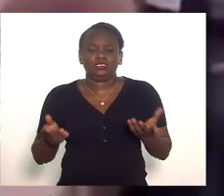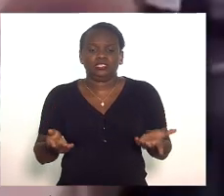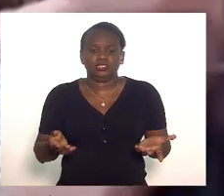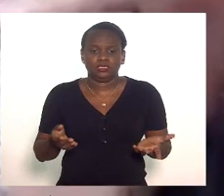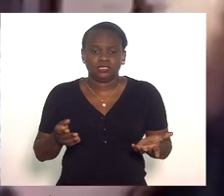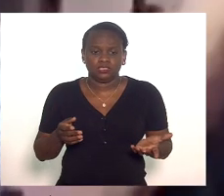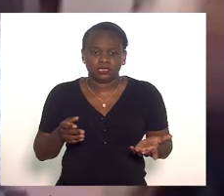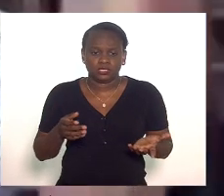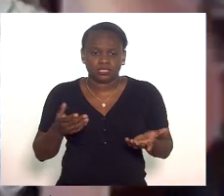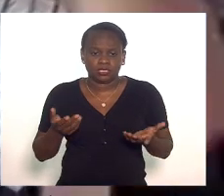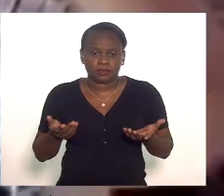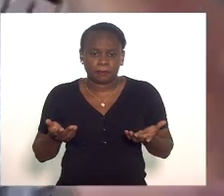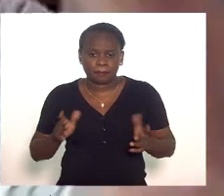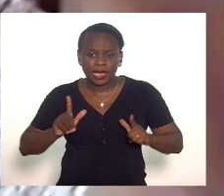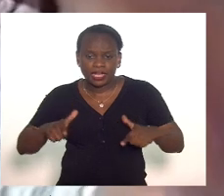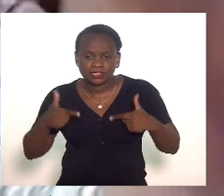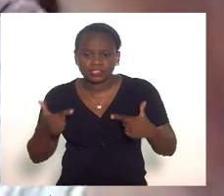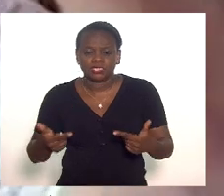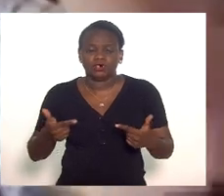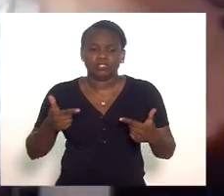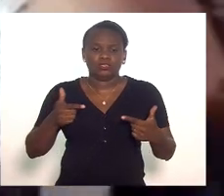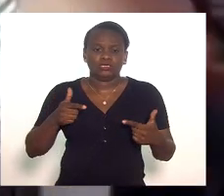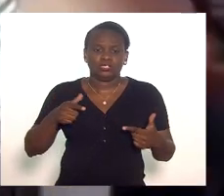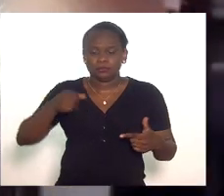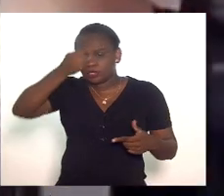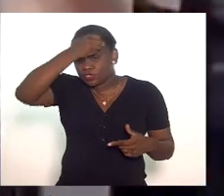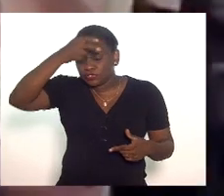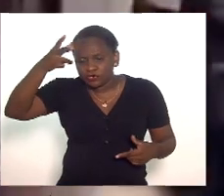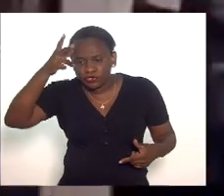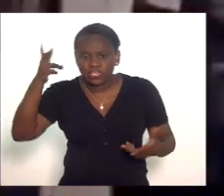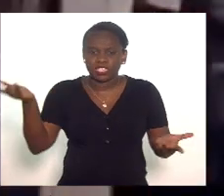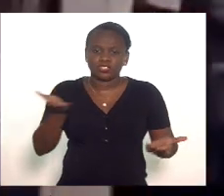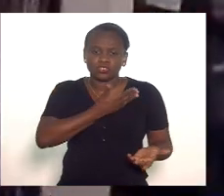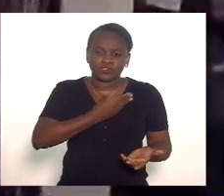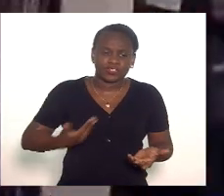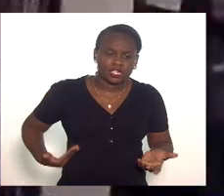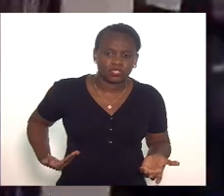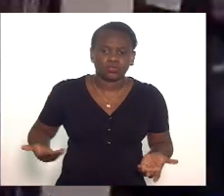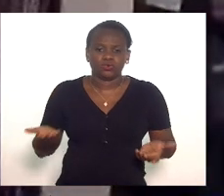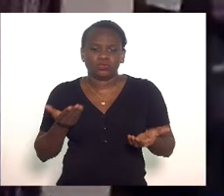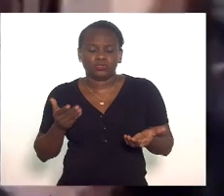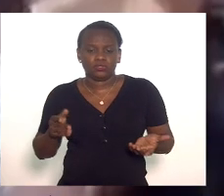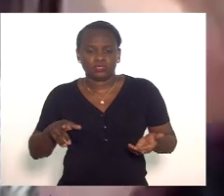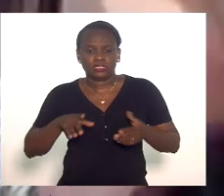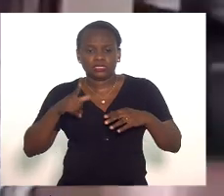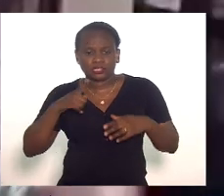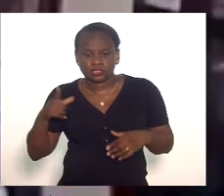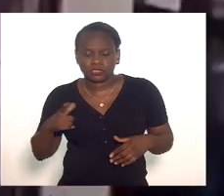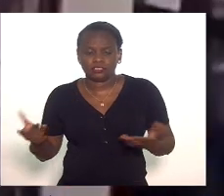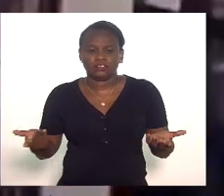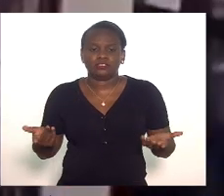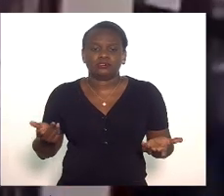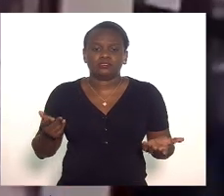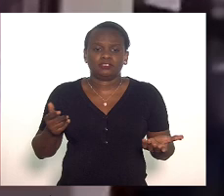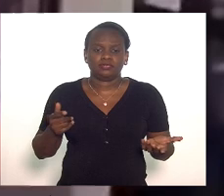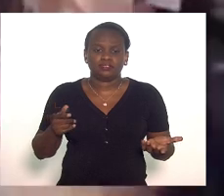ações de prefeitos de governadores por mais que haja